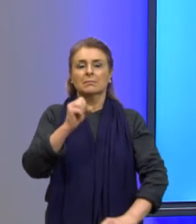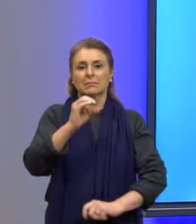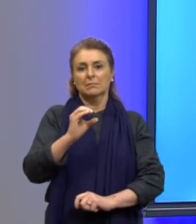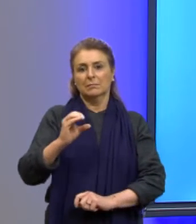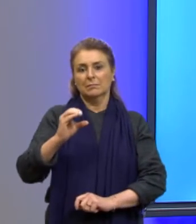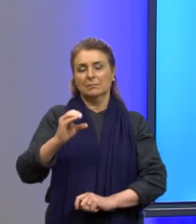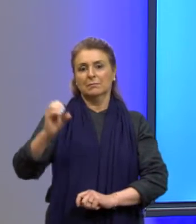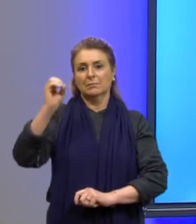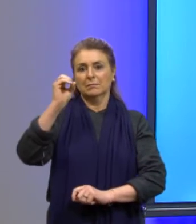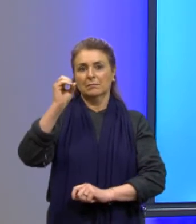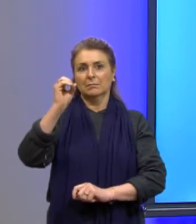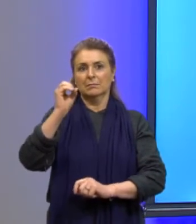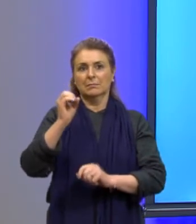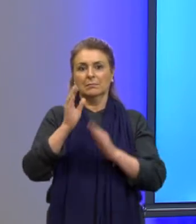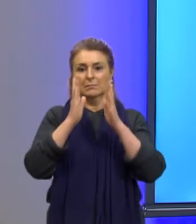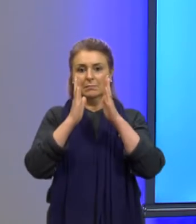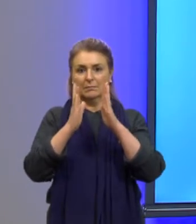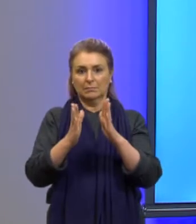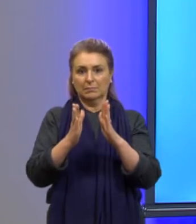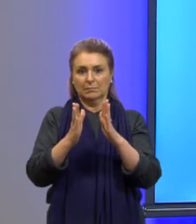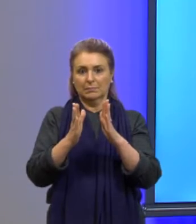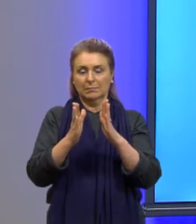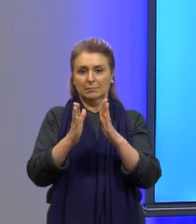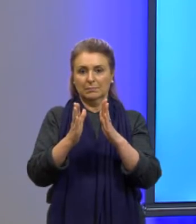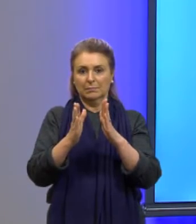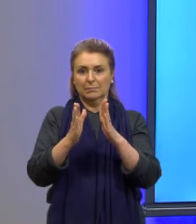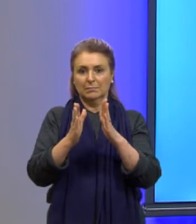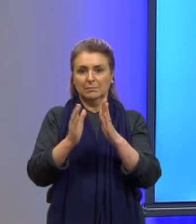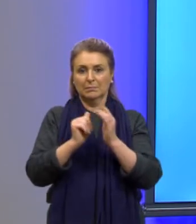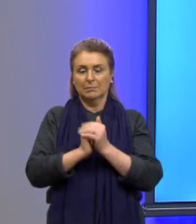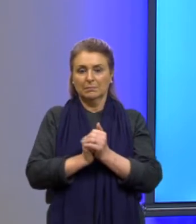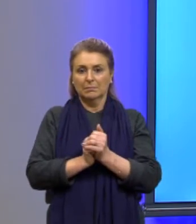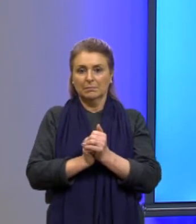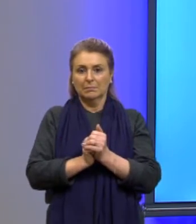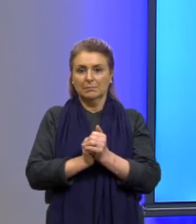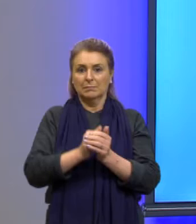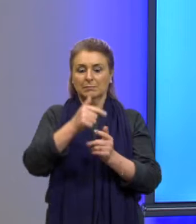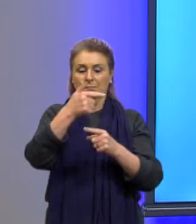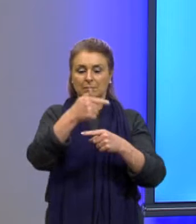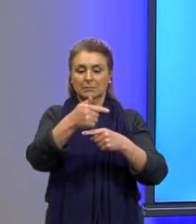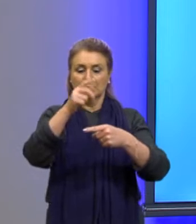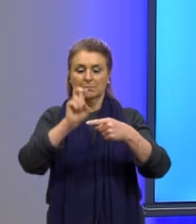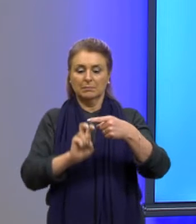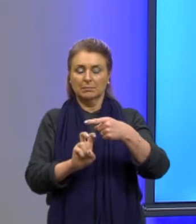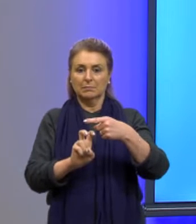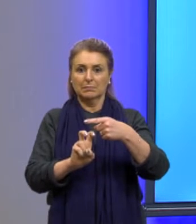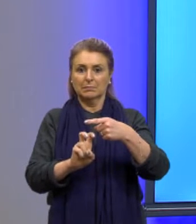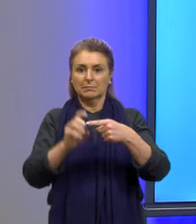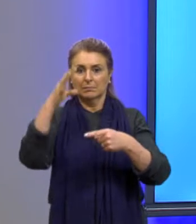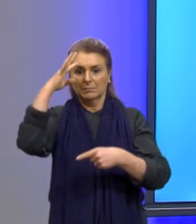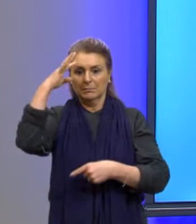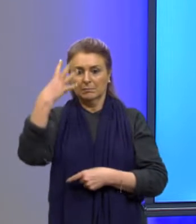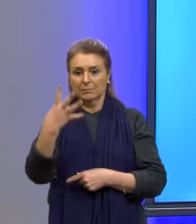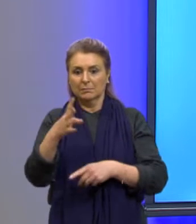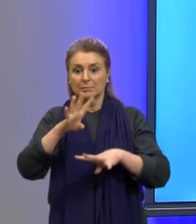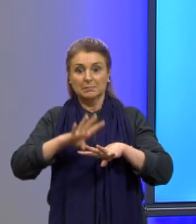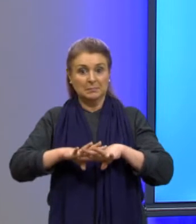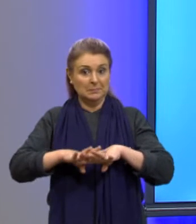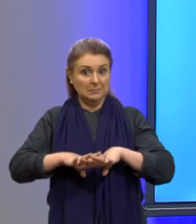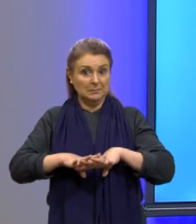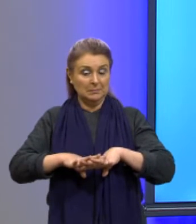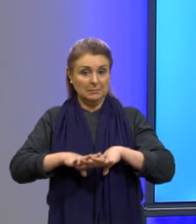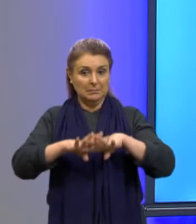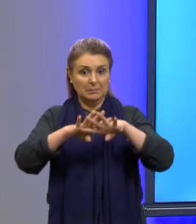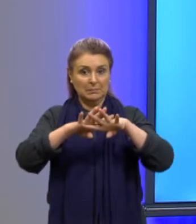nesse intervalo, certo? e os 7 quintos resolvendo essa matemática